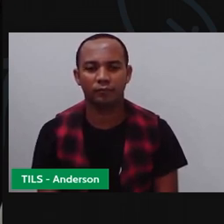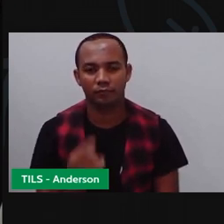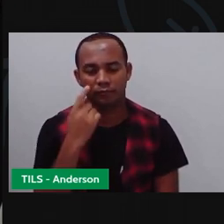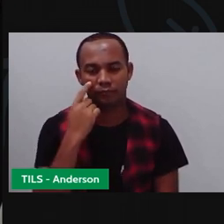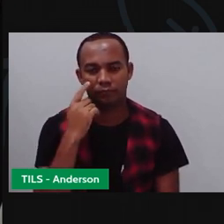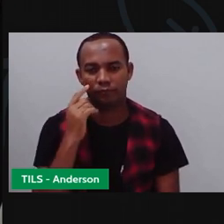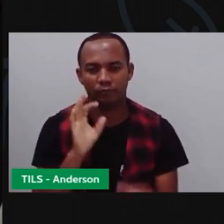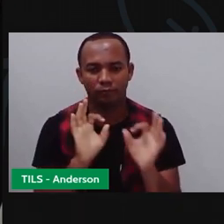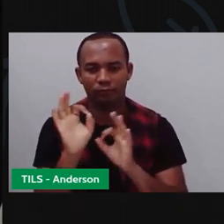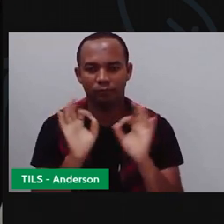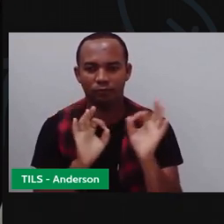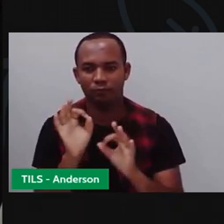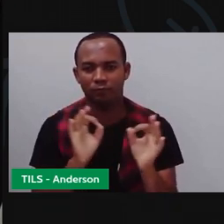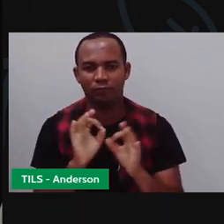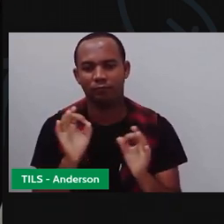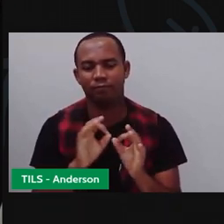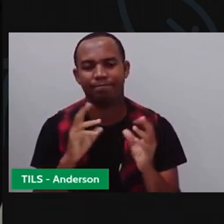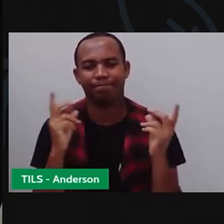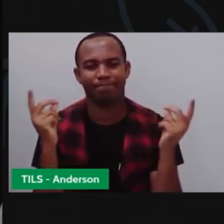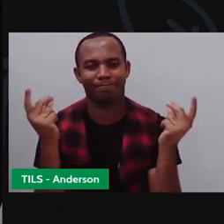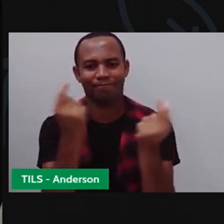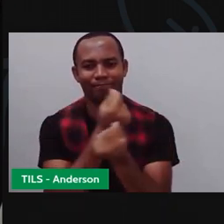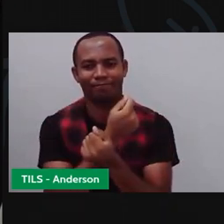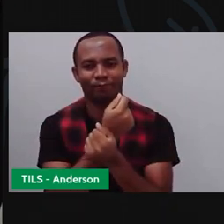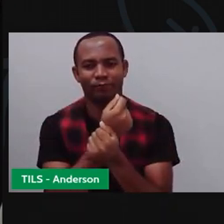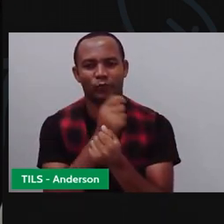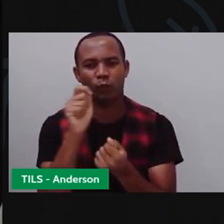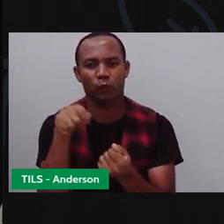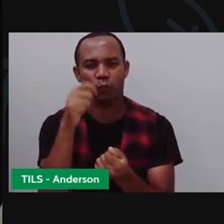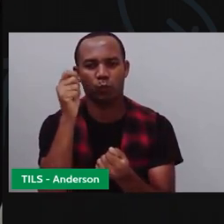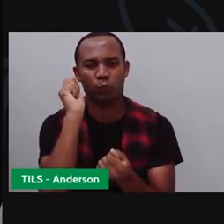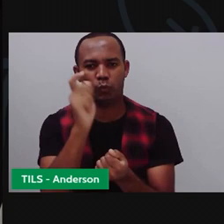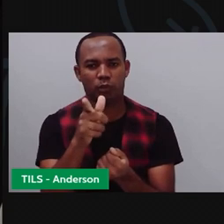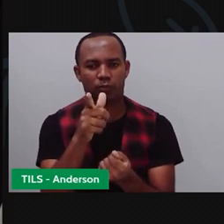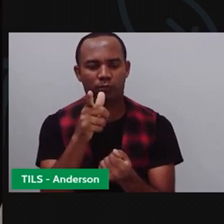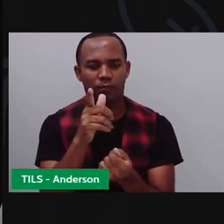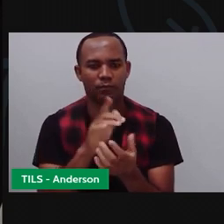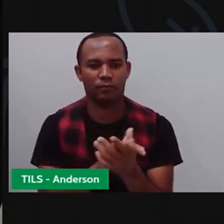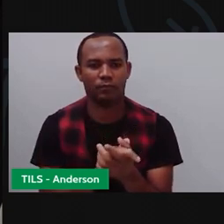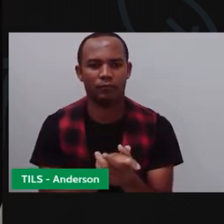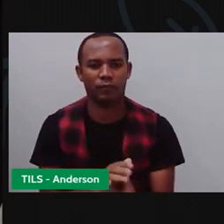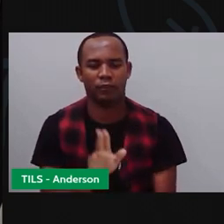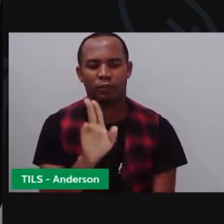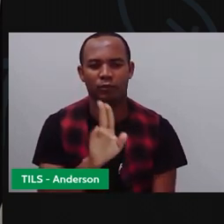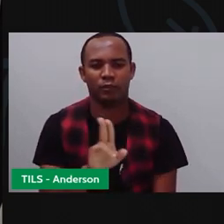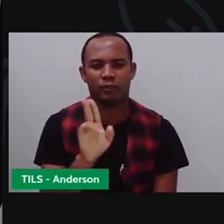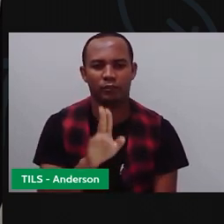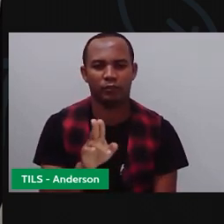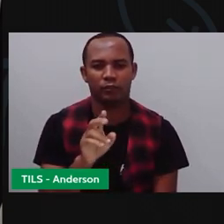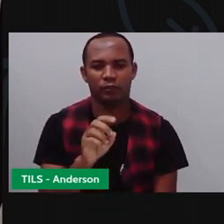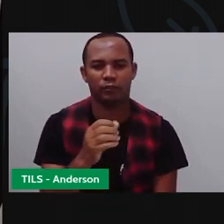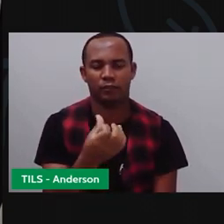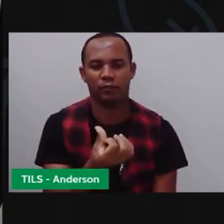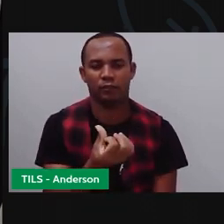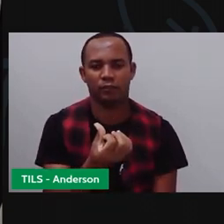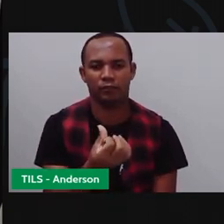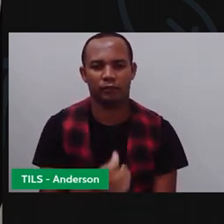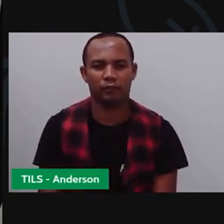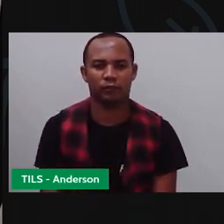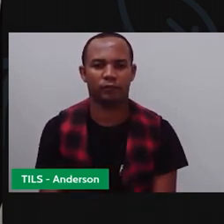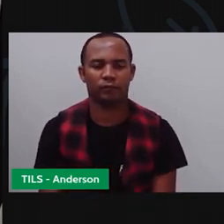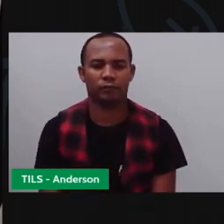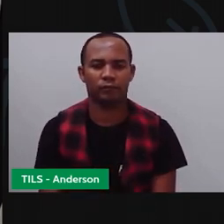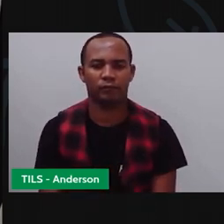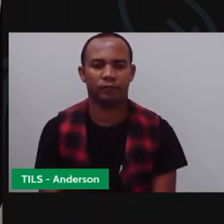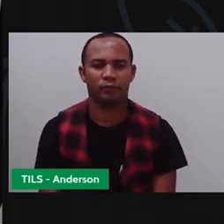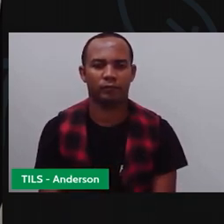arrumar isso aqui para que a mágica aconteça, certo? Então, unidade eu tenho o quê? Seis, não é isso? Olha.